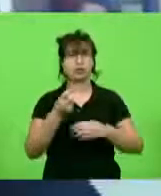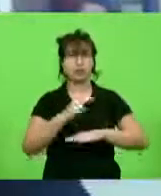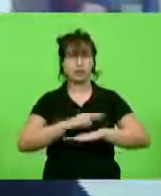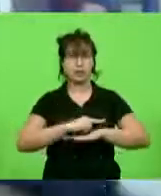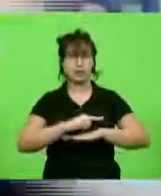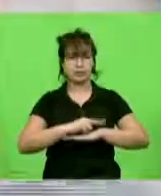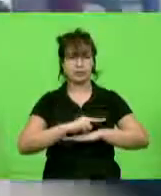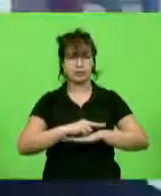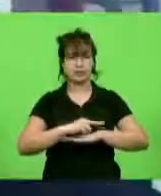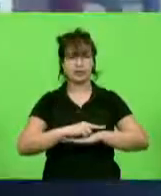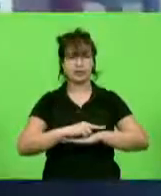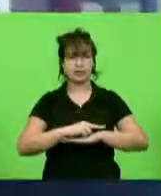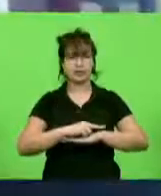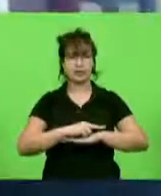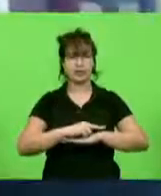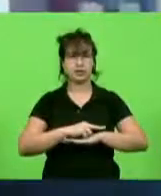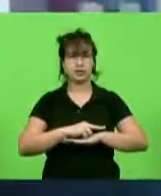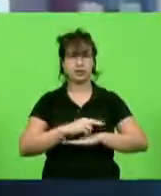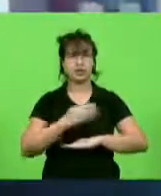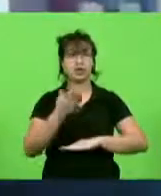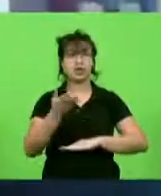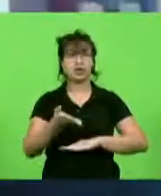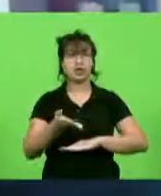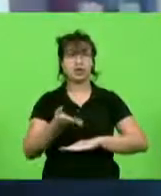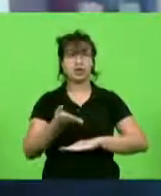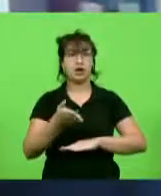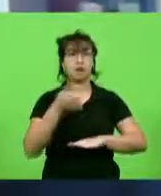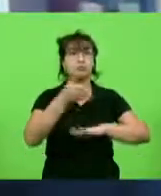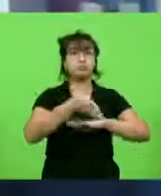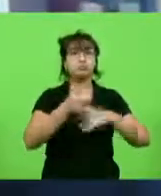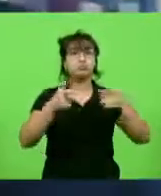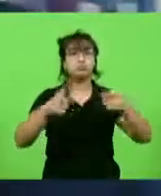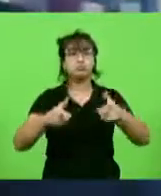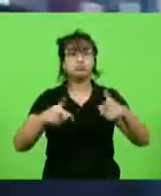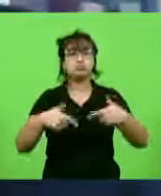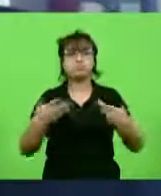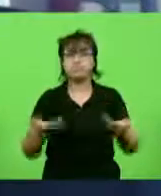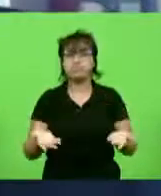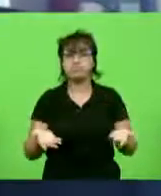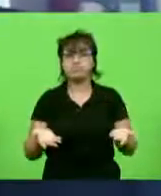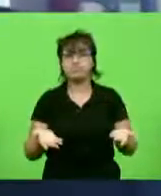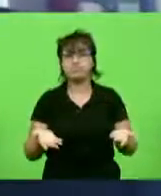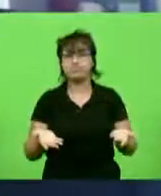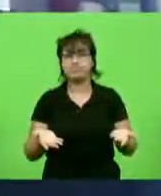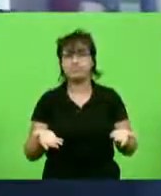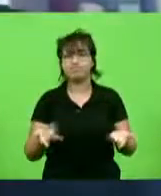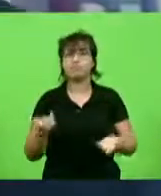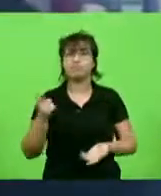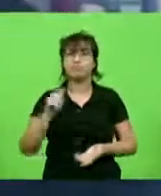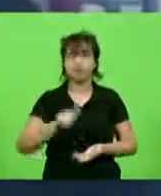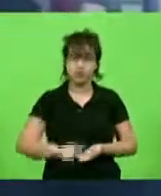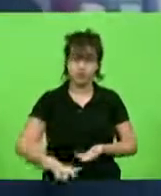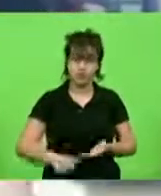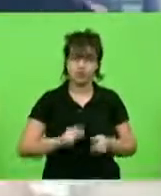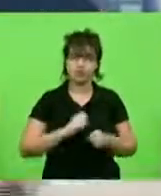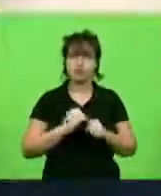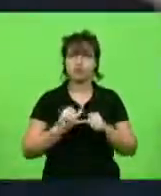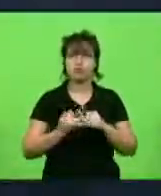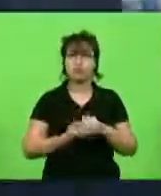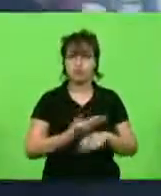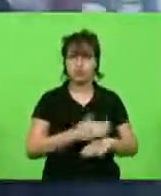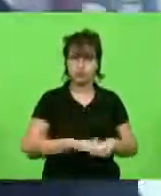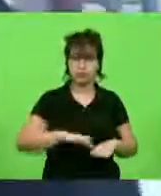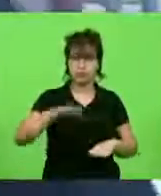em que porta esses pacientes vão bater. Aí uma outra onda, uma outra, uma outra,